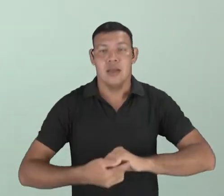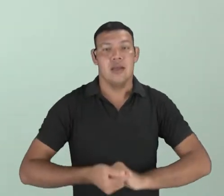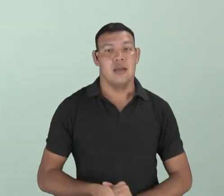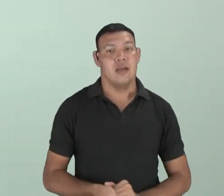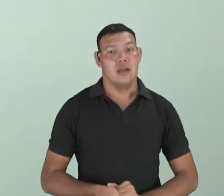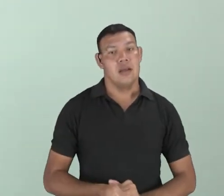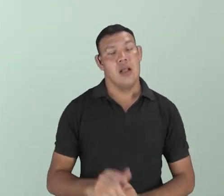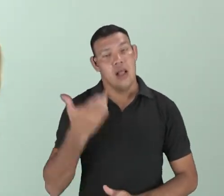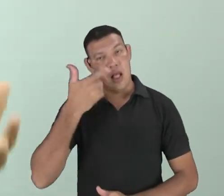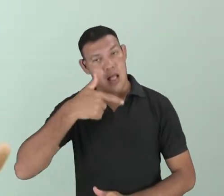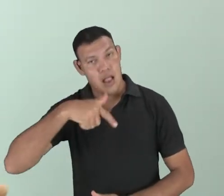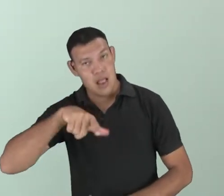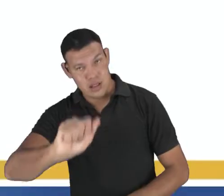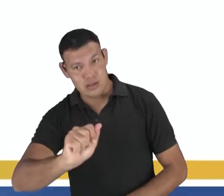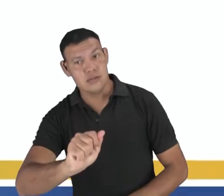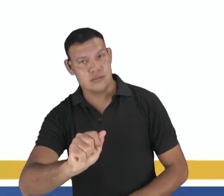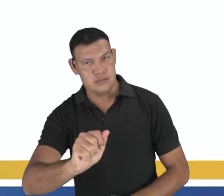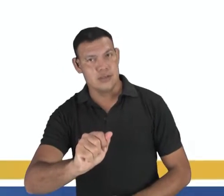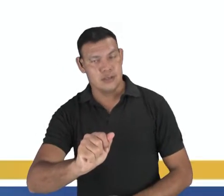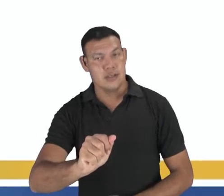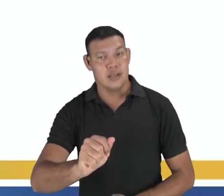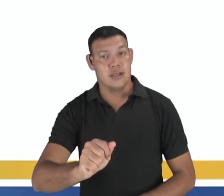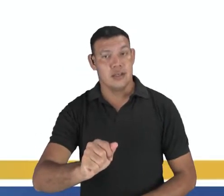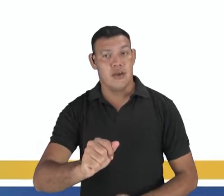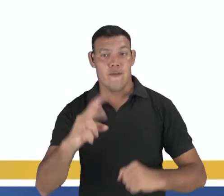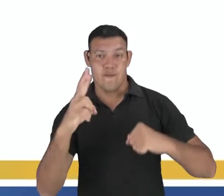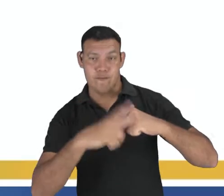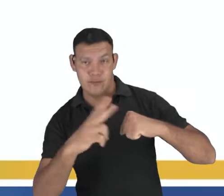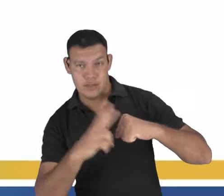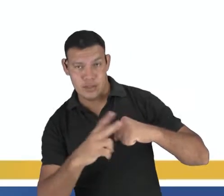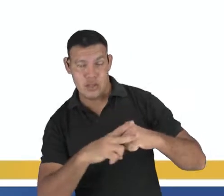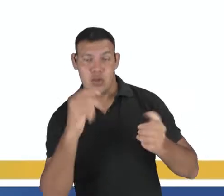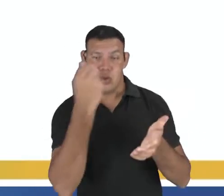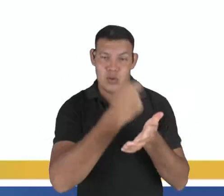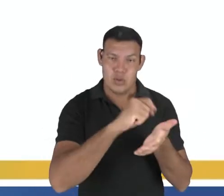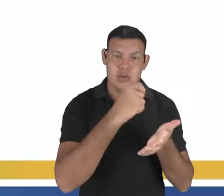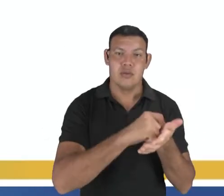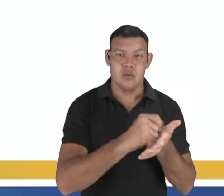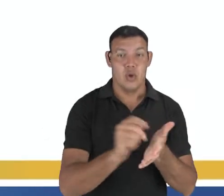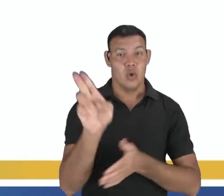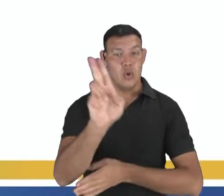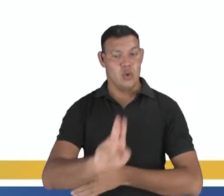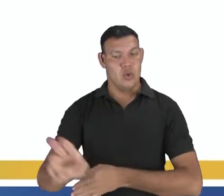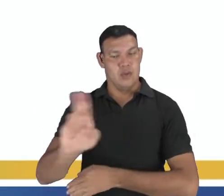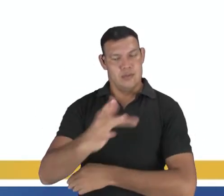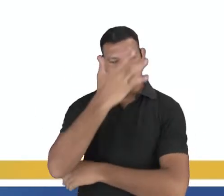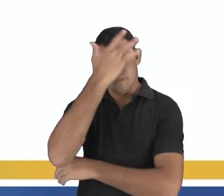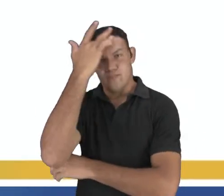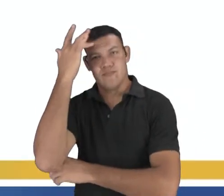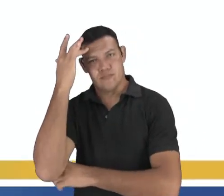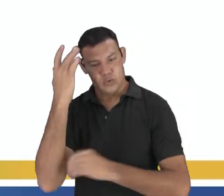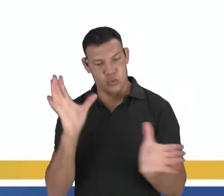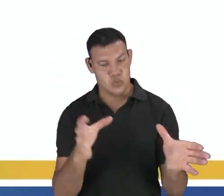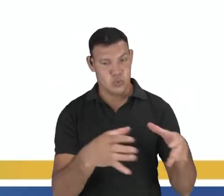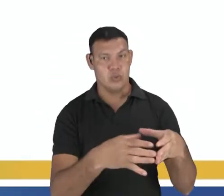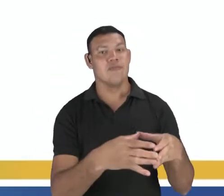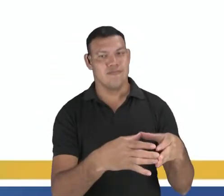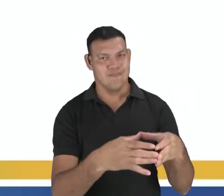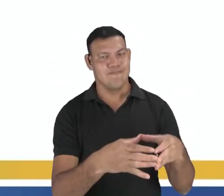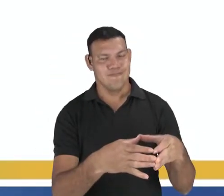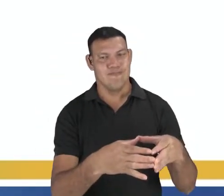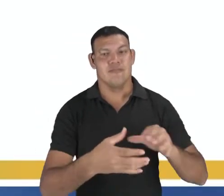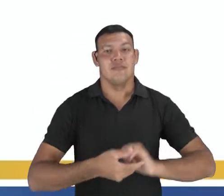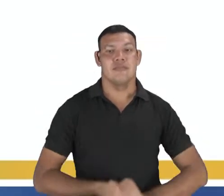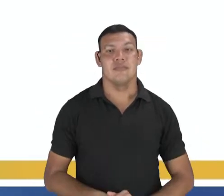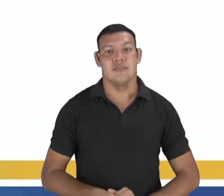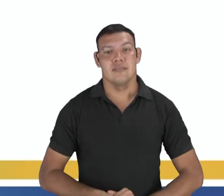a língua, ela é uma linguagem verbal, oral, escrita, utilizada por um grupo de indivíduos que constitui uma comunidade,